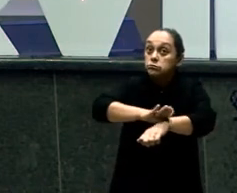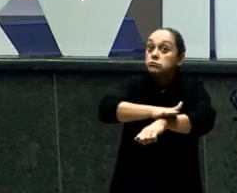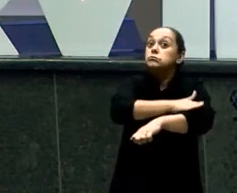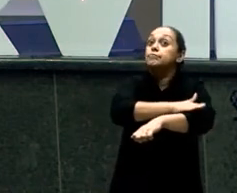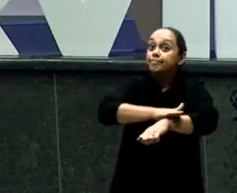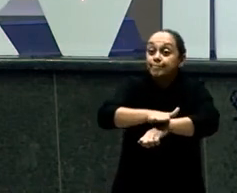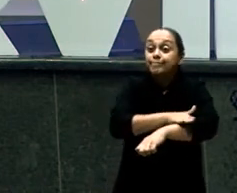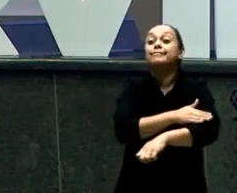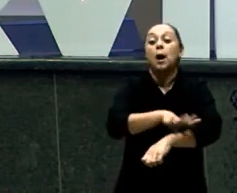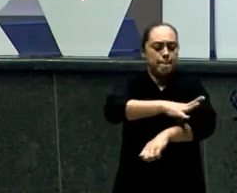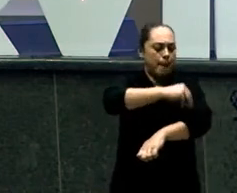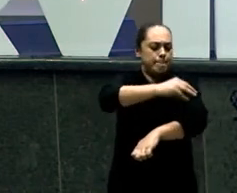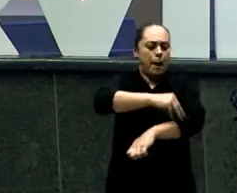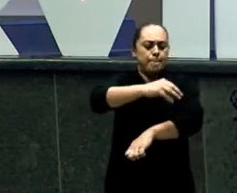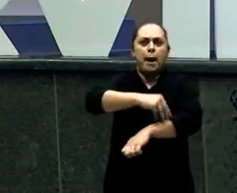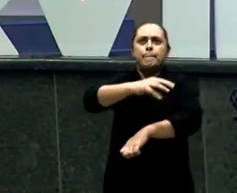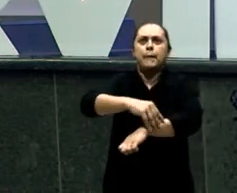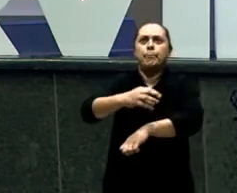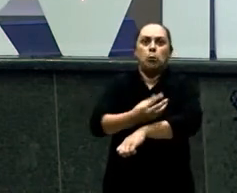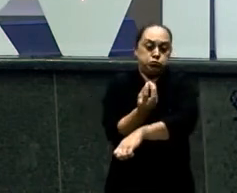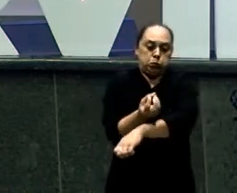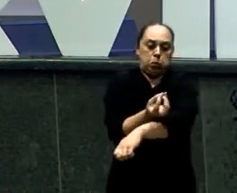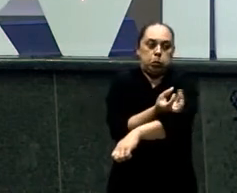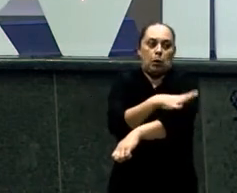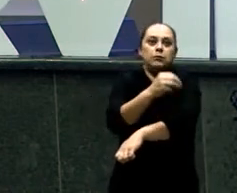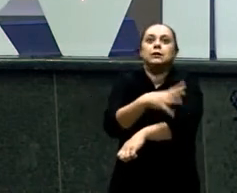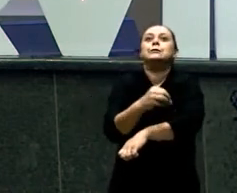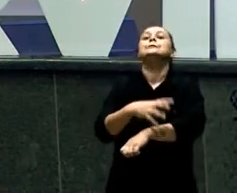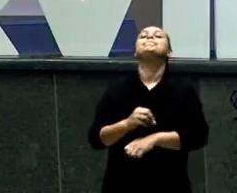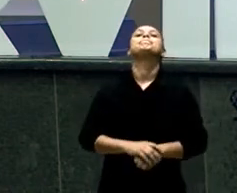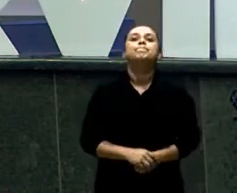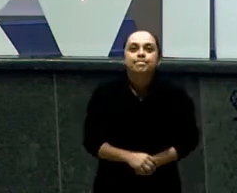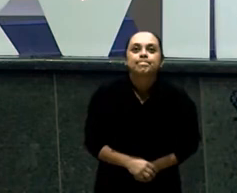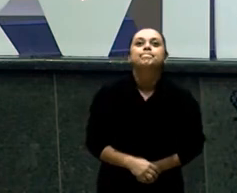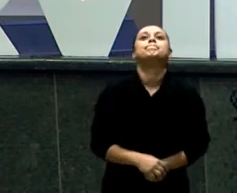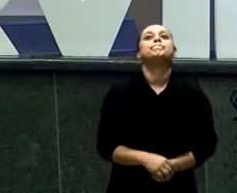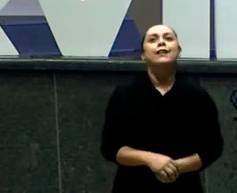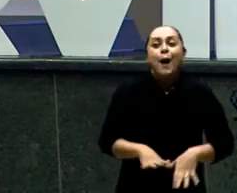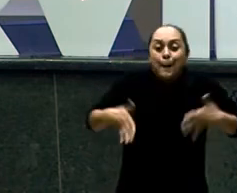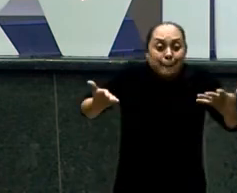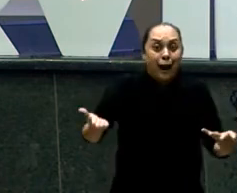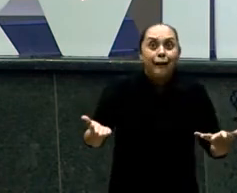continua Rebeca Amava A Jacó Só que não tem justificativa